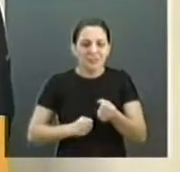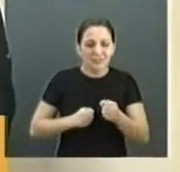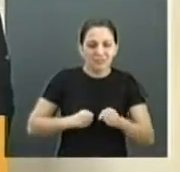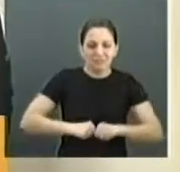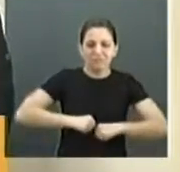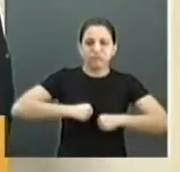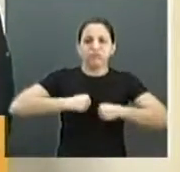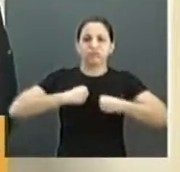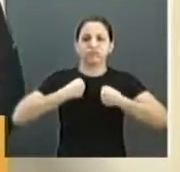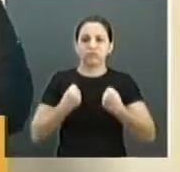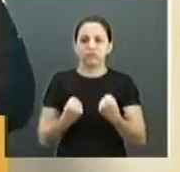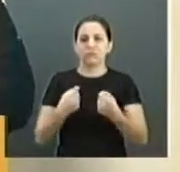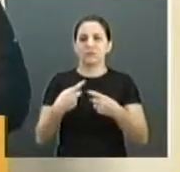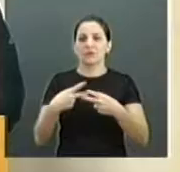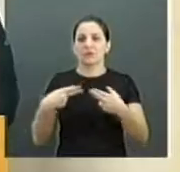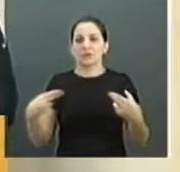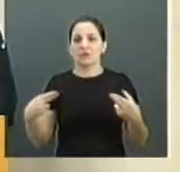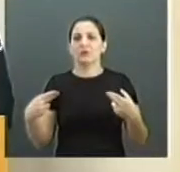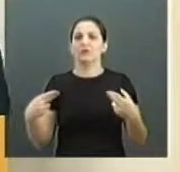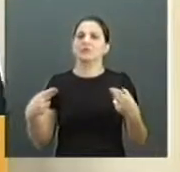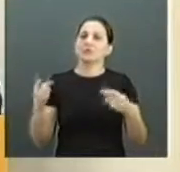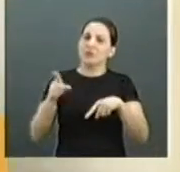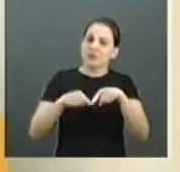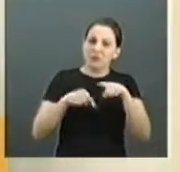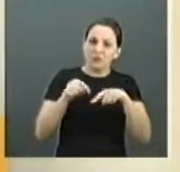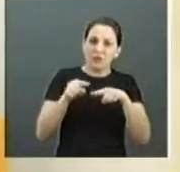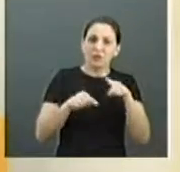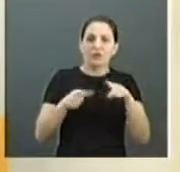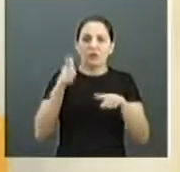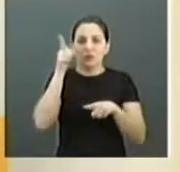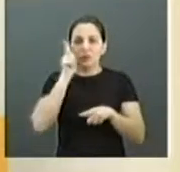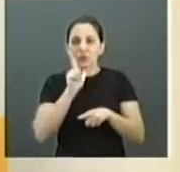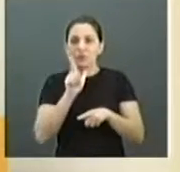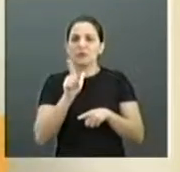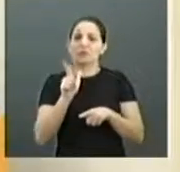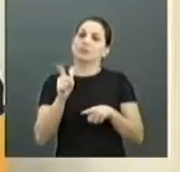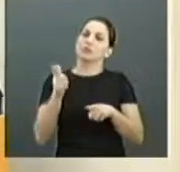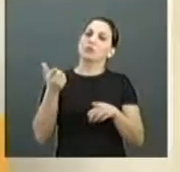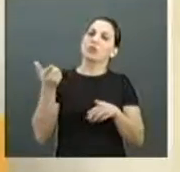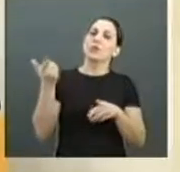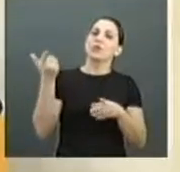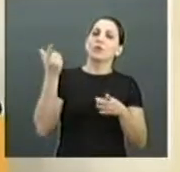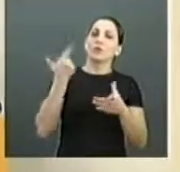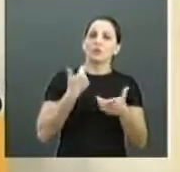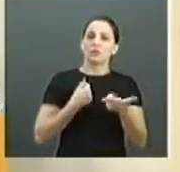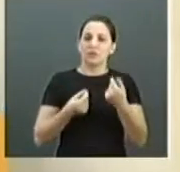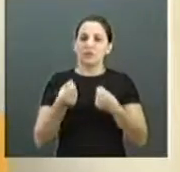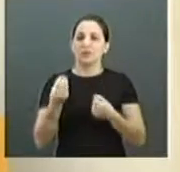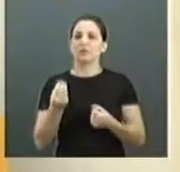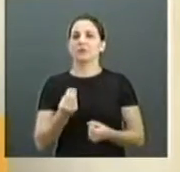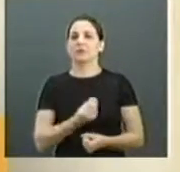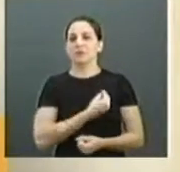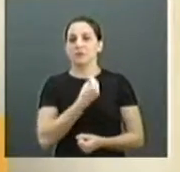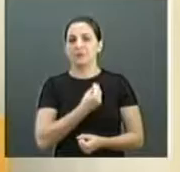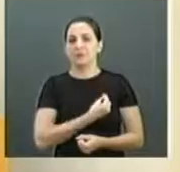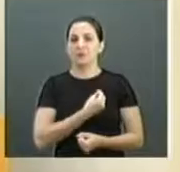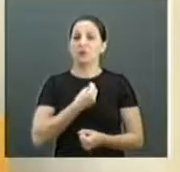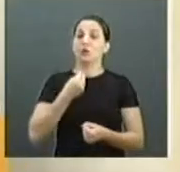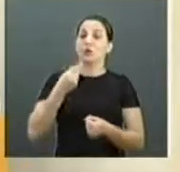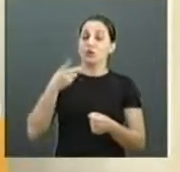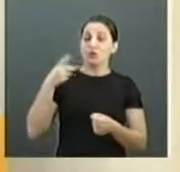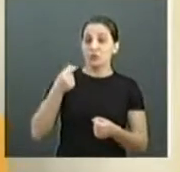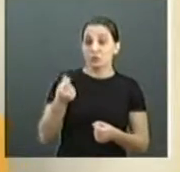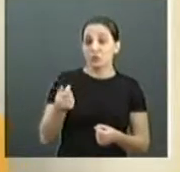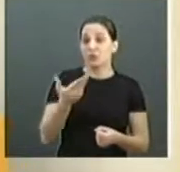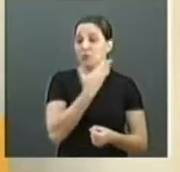equipamentos também foram conquistados por meio do orçamento participativo, ou seja, dinheiro público que está indo para o ralo,